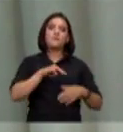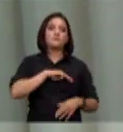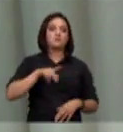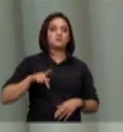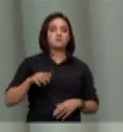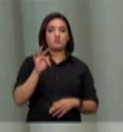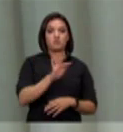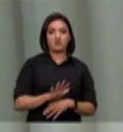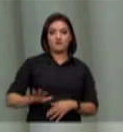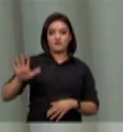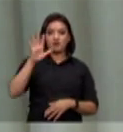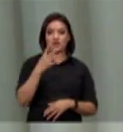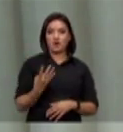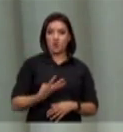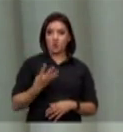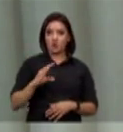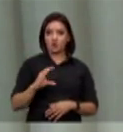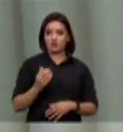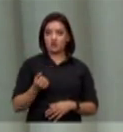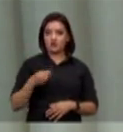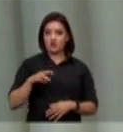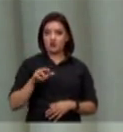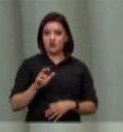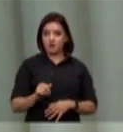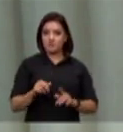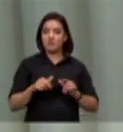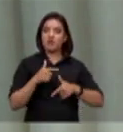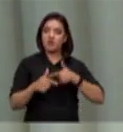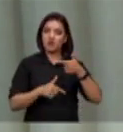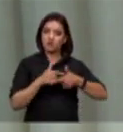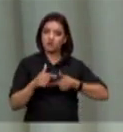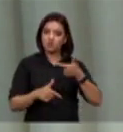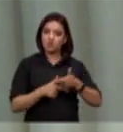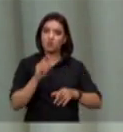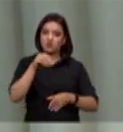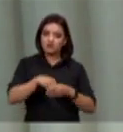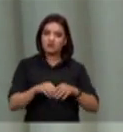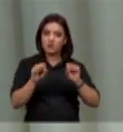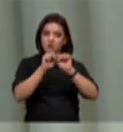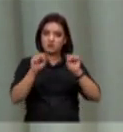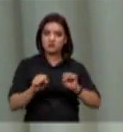federal a quarta câmara atua dentro do sistema de justiça